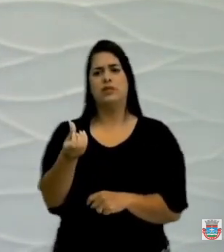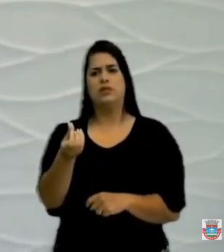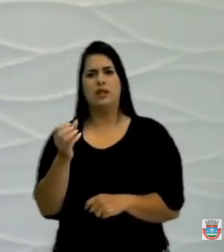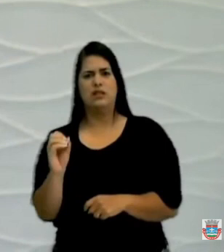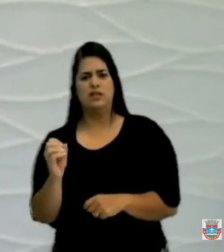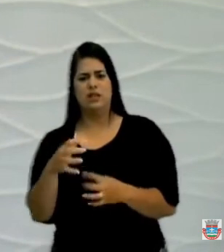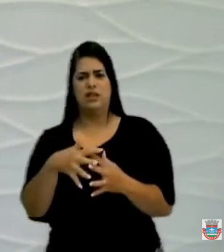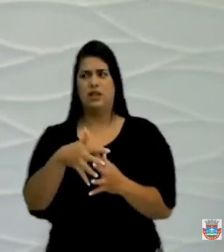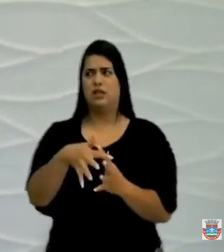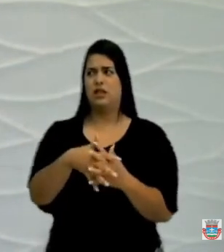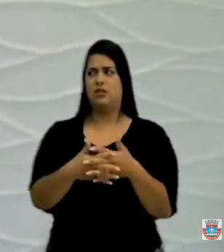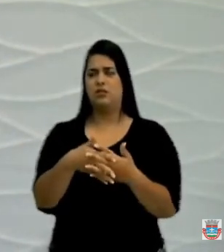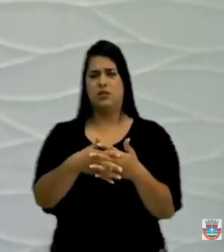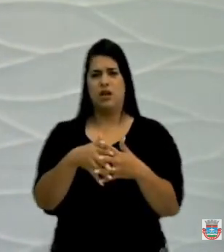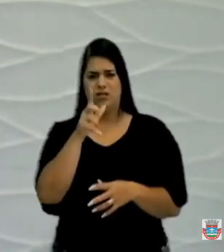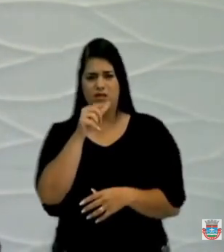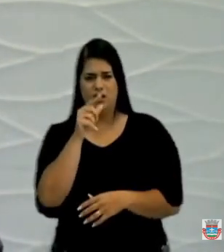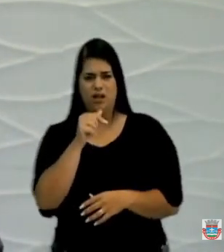de água.